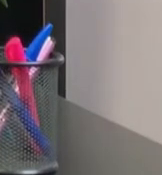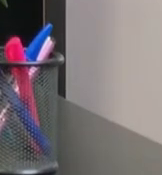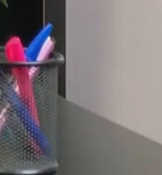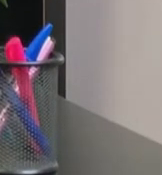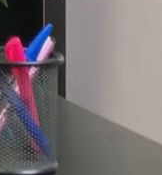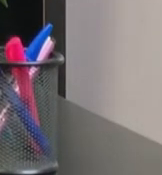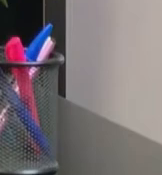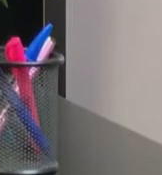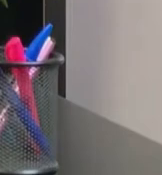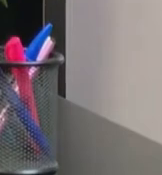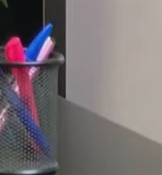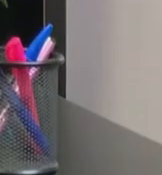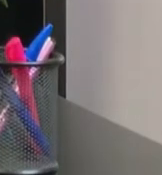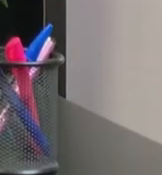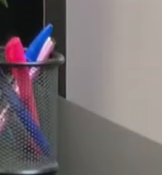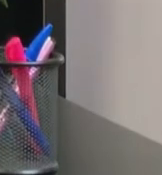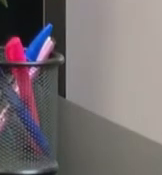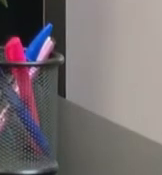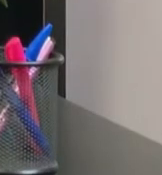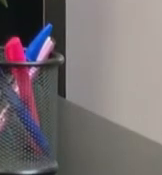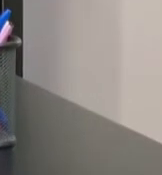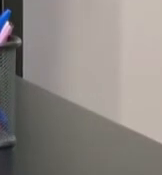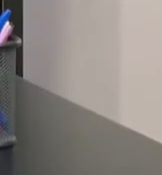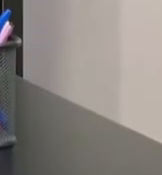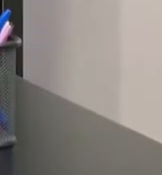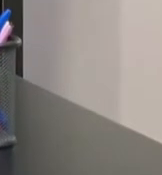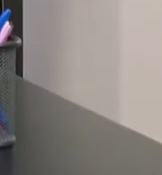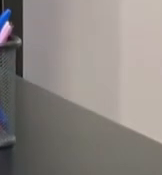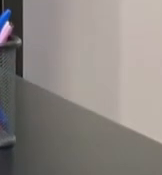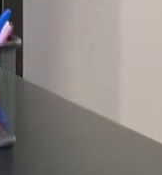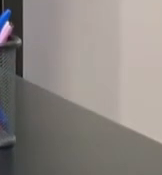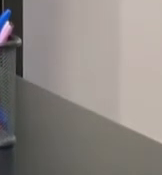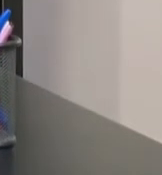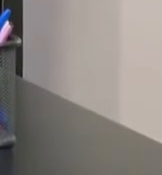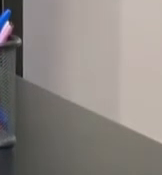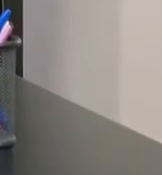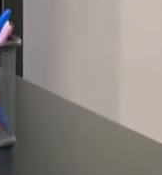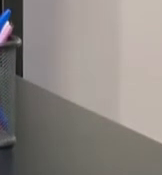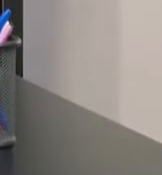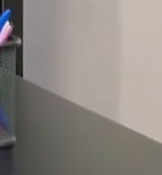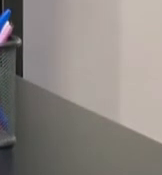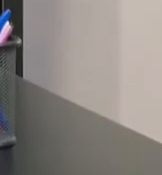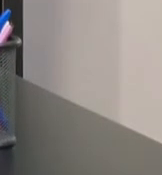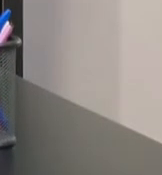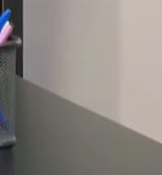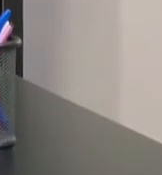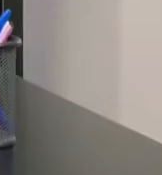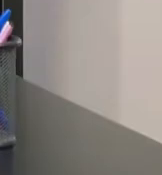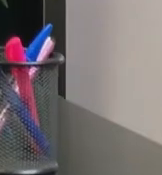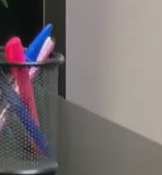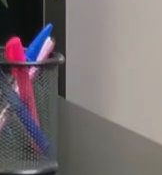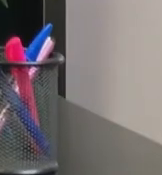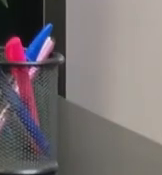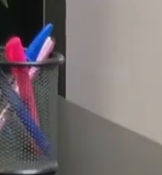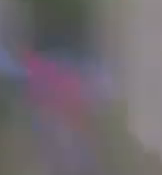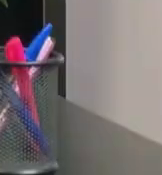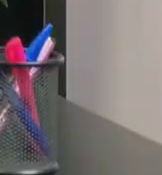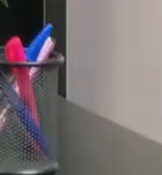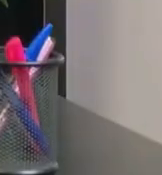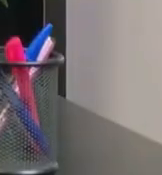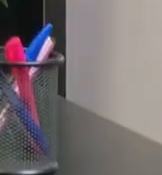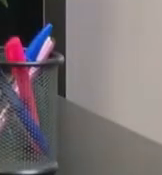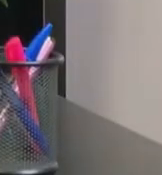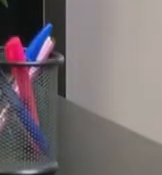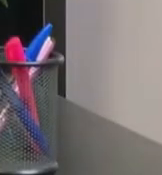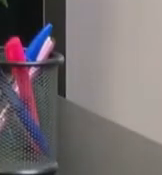lançados pela editora HarperCollins, tenho Instagram com aproximadamente 300 mil seguidores, enfim, quando